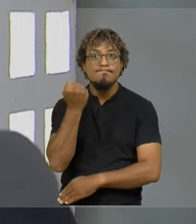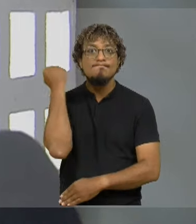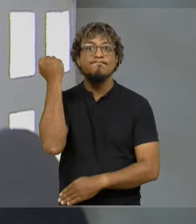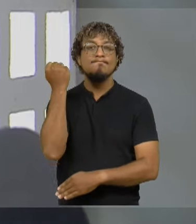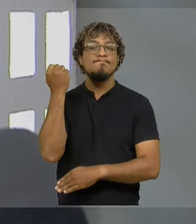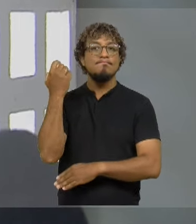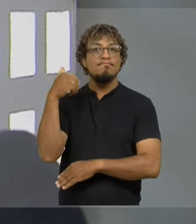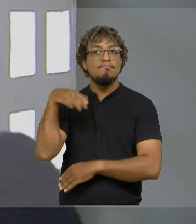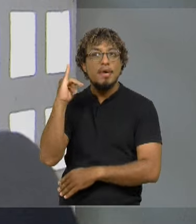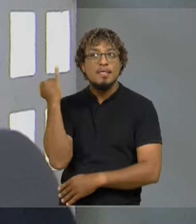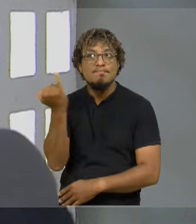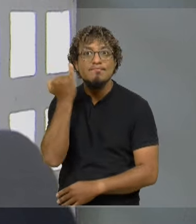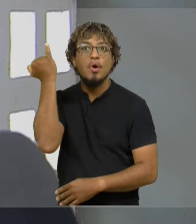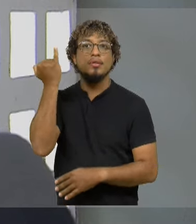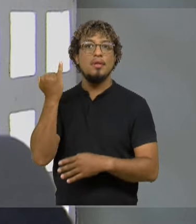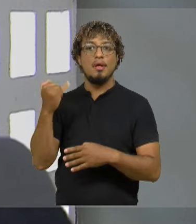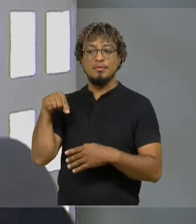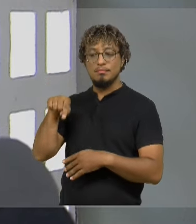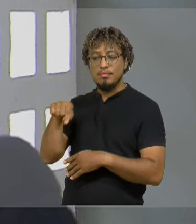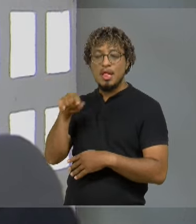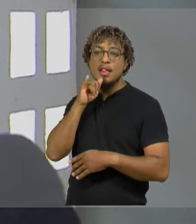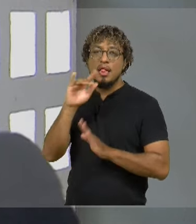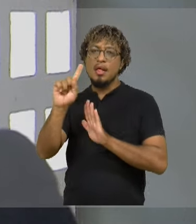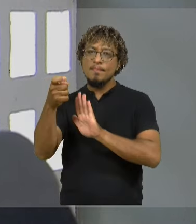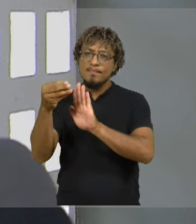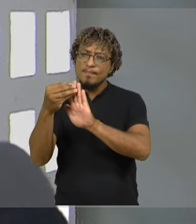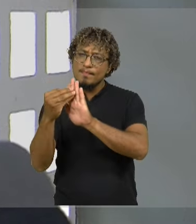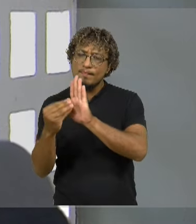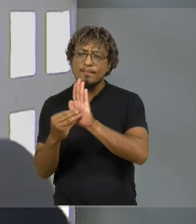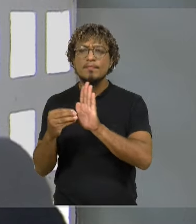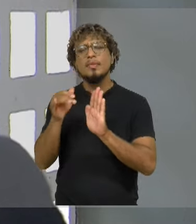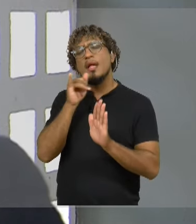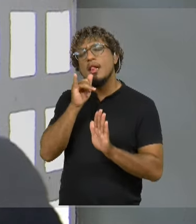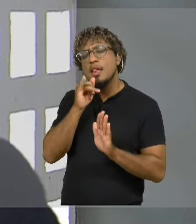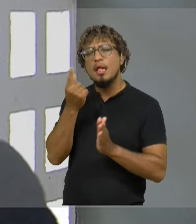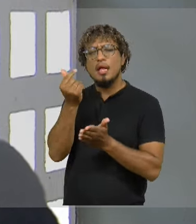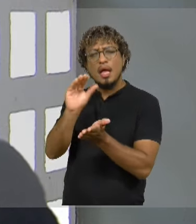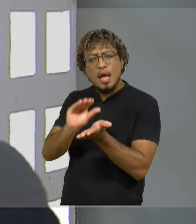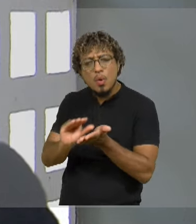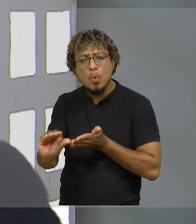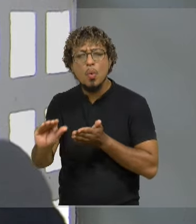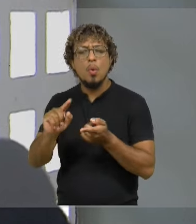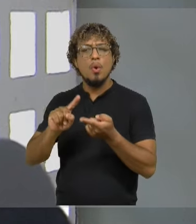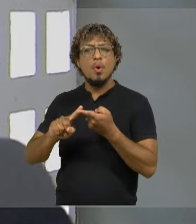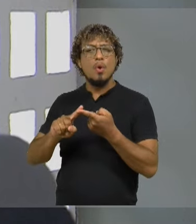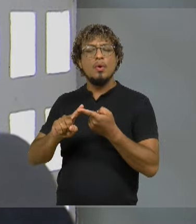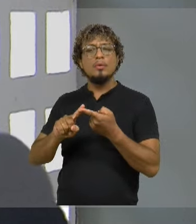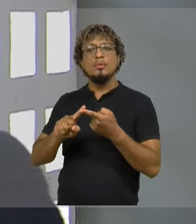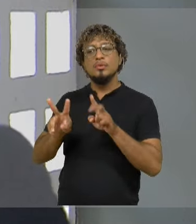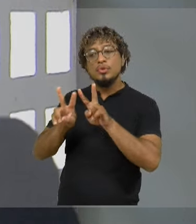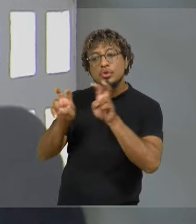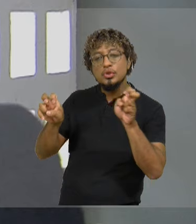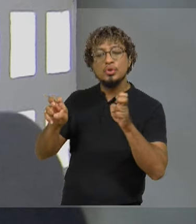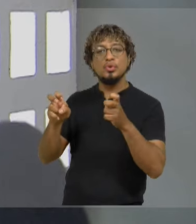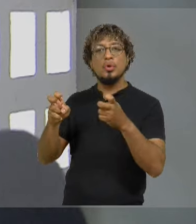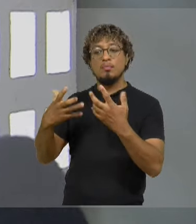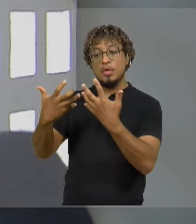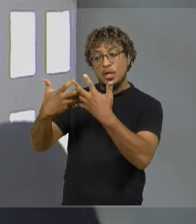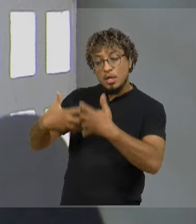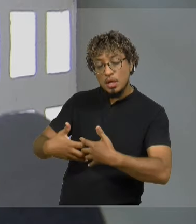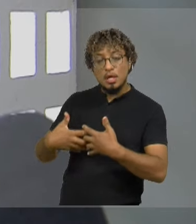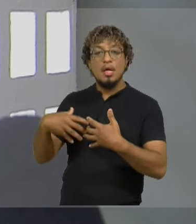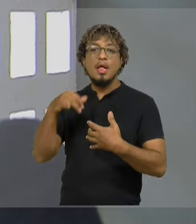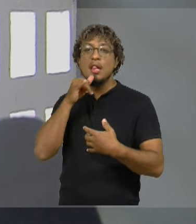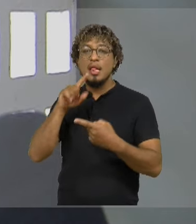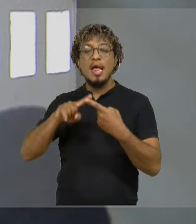Então, nós conseguimos empenhar todos os recursos referentes, por exemplo, às ações críticas de funcionamento, se você